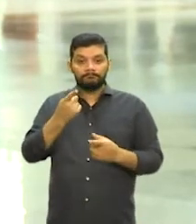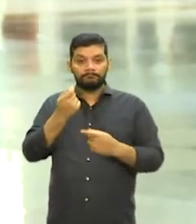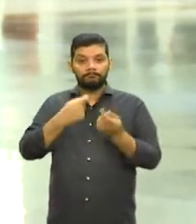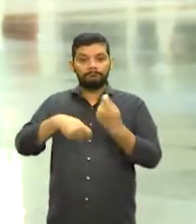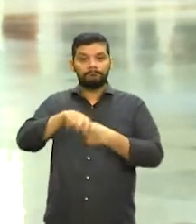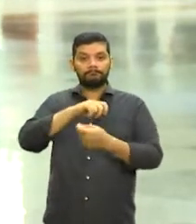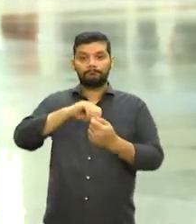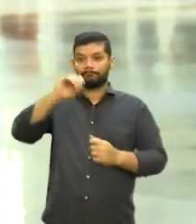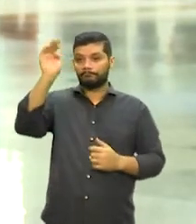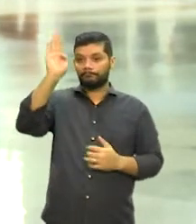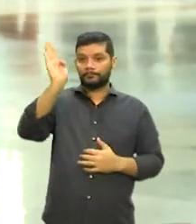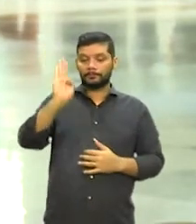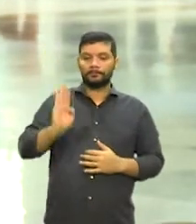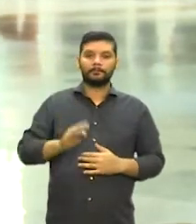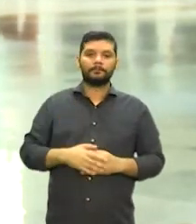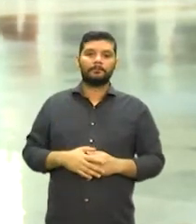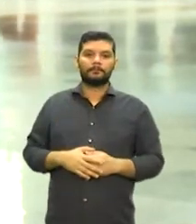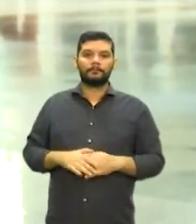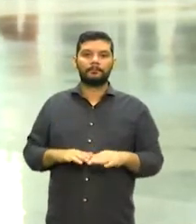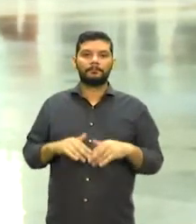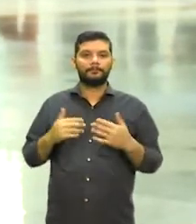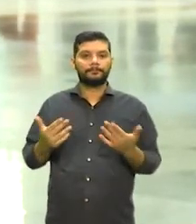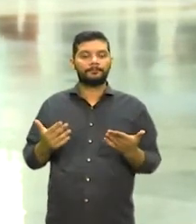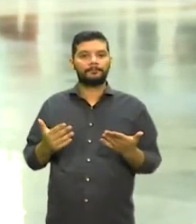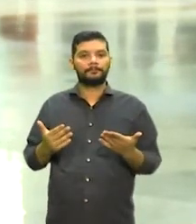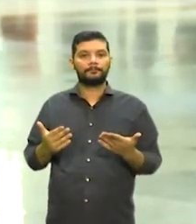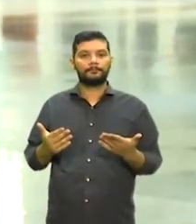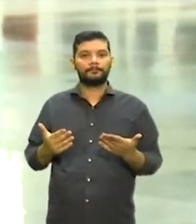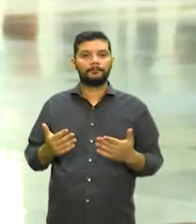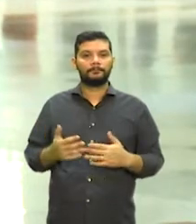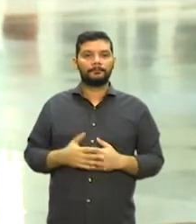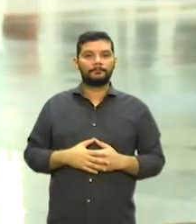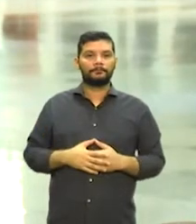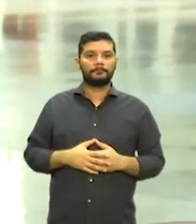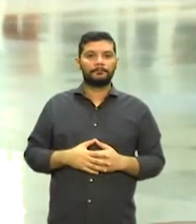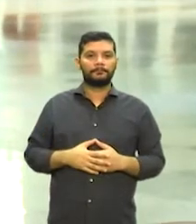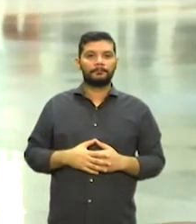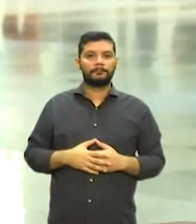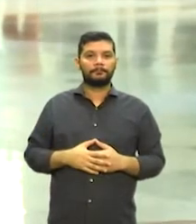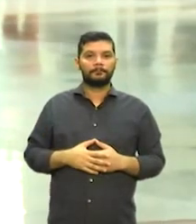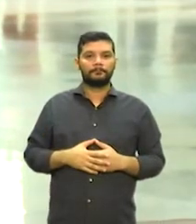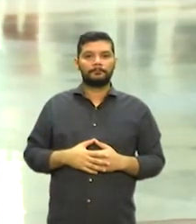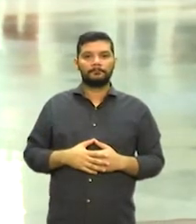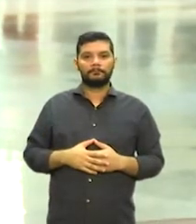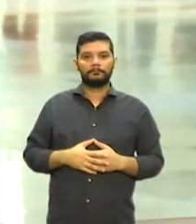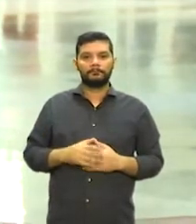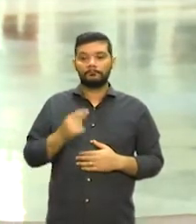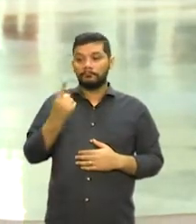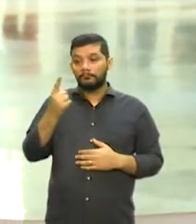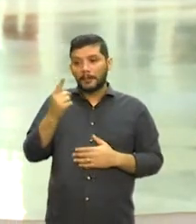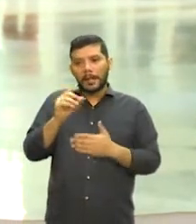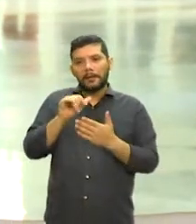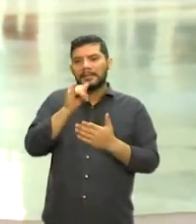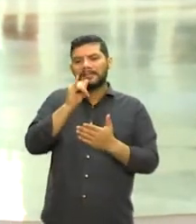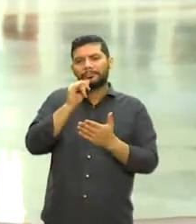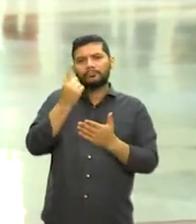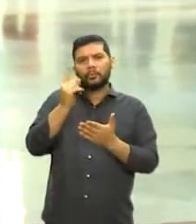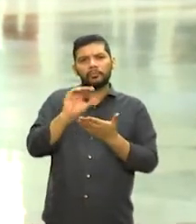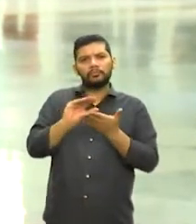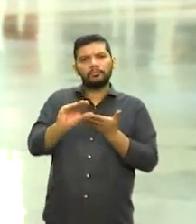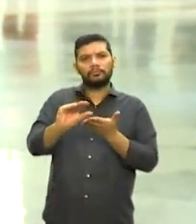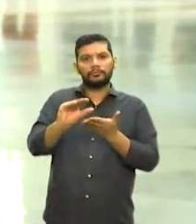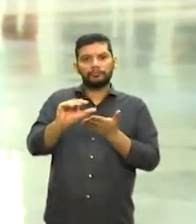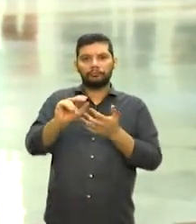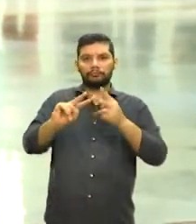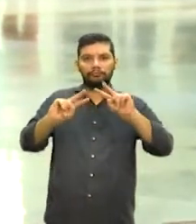Brasil. Então, um real investido, isso se desdobra